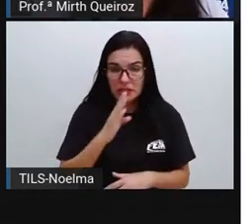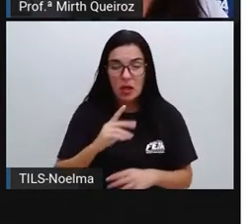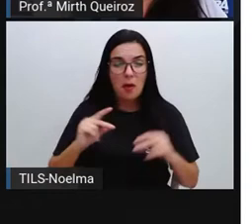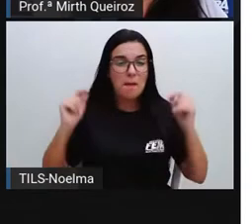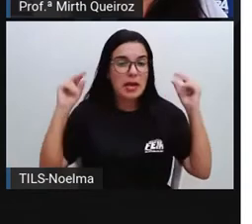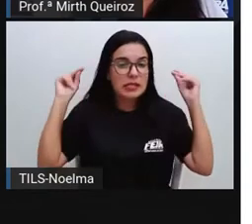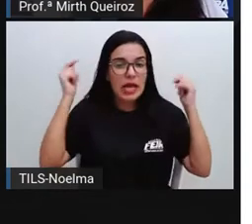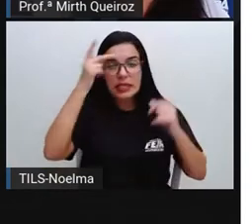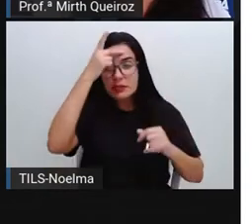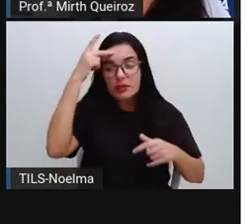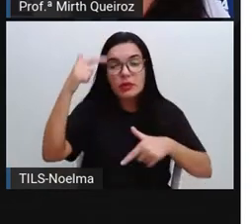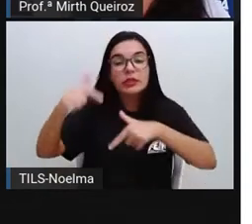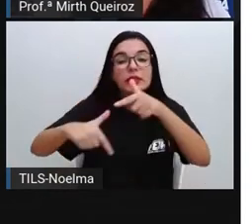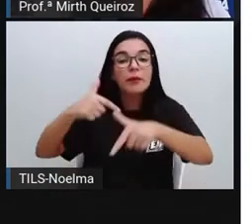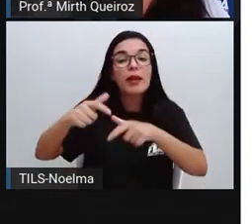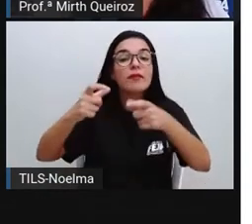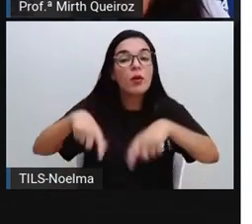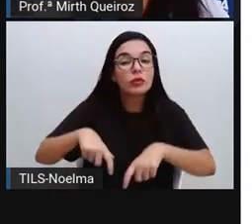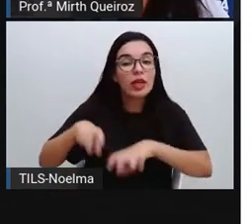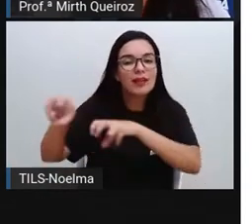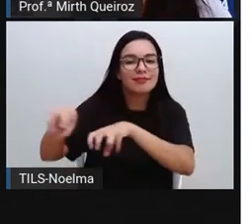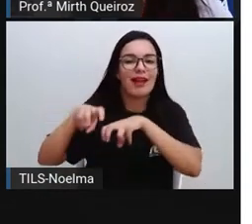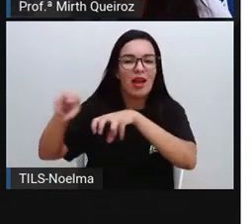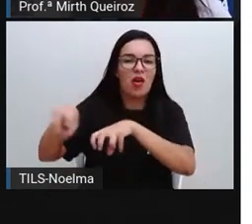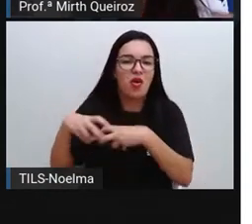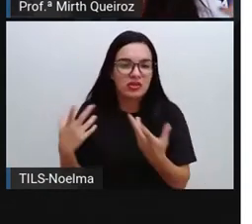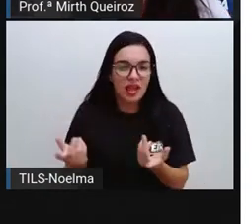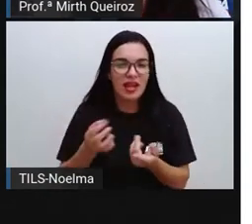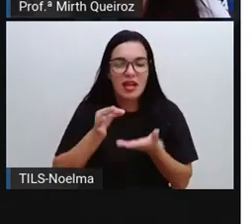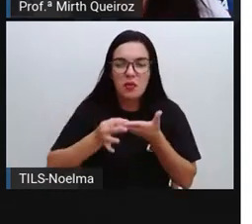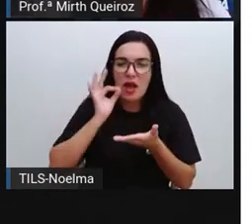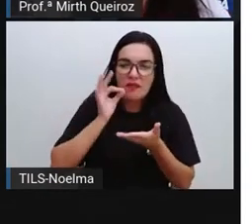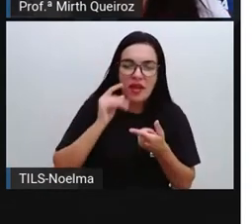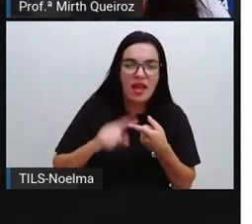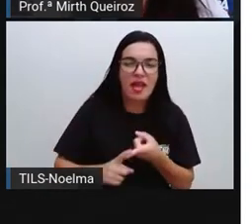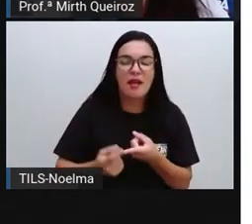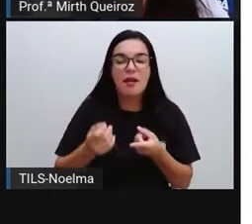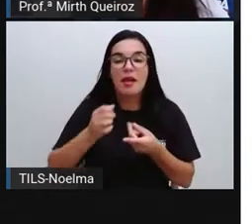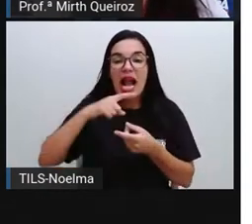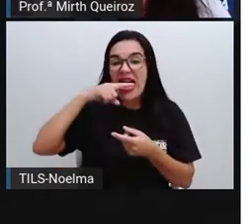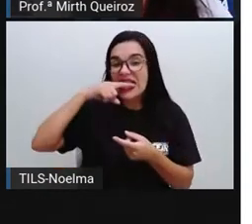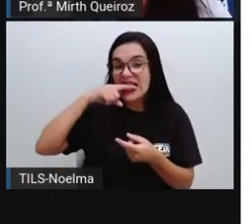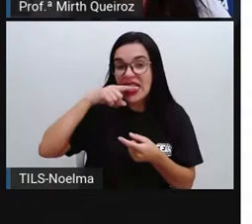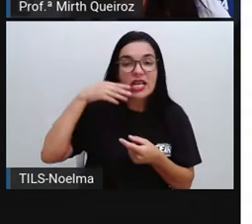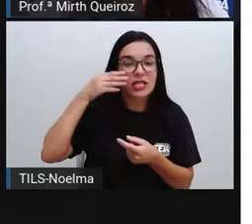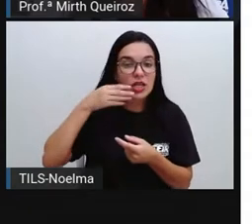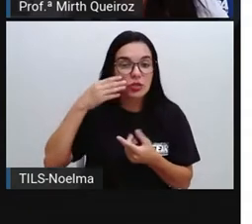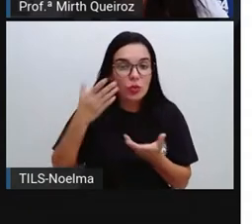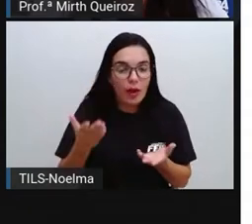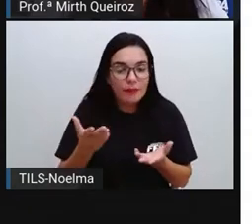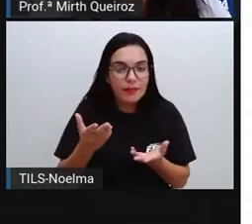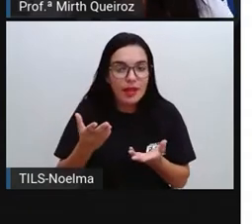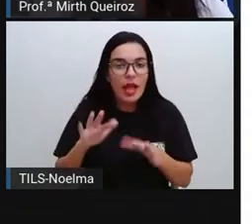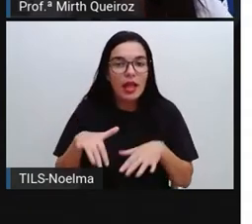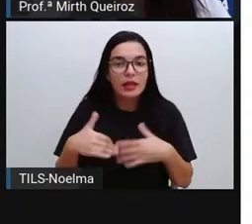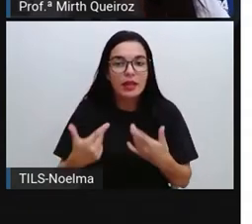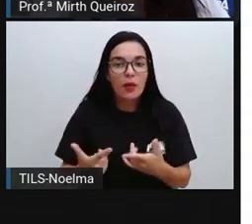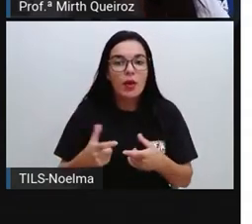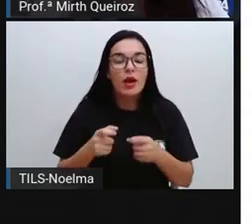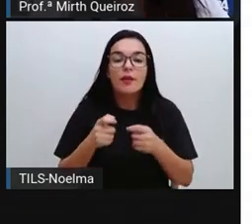açúcar, né? E com isso começaram a se desenvolver algumas localidades,